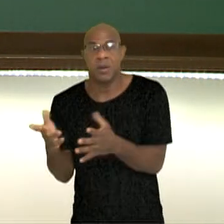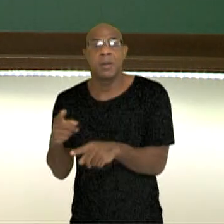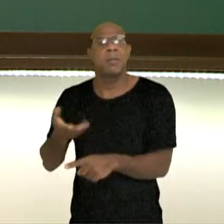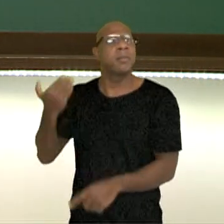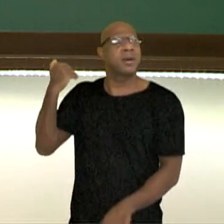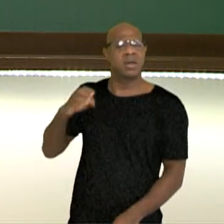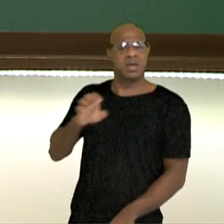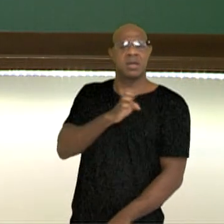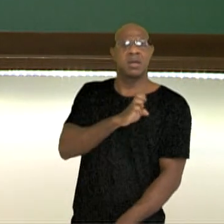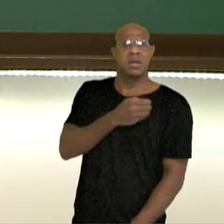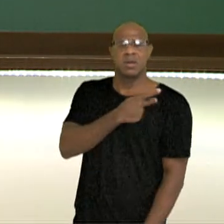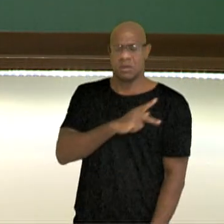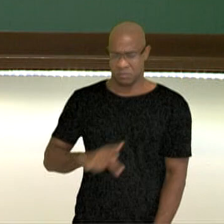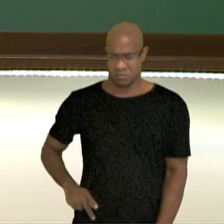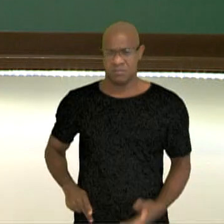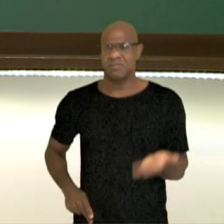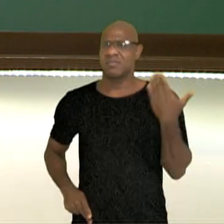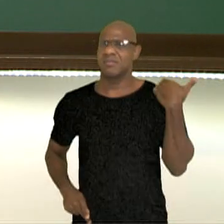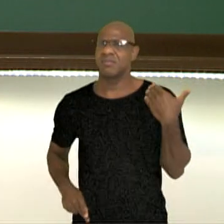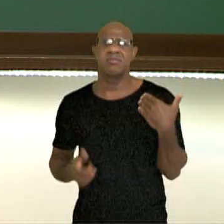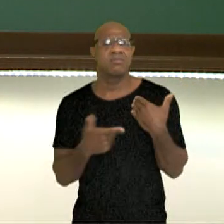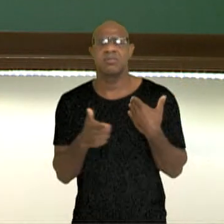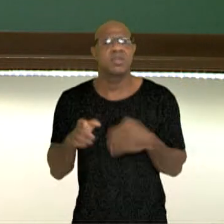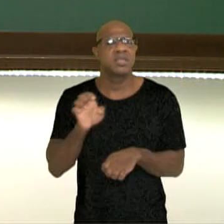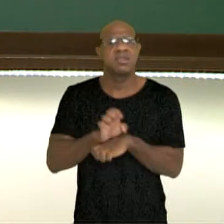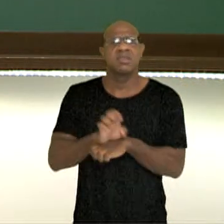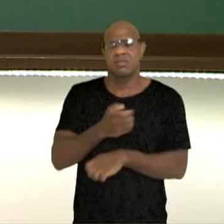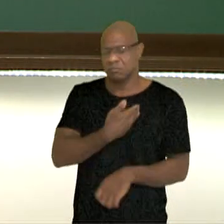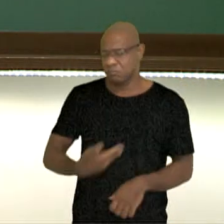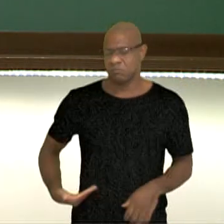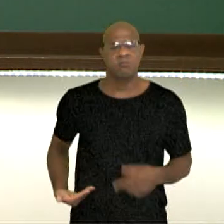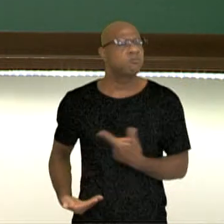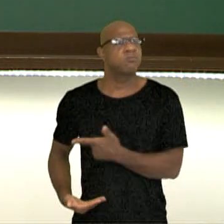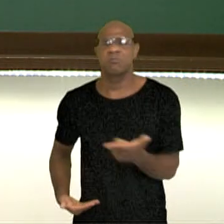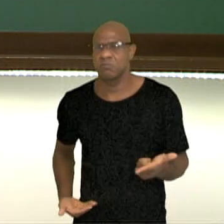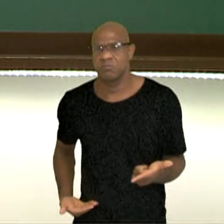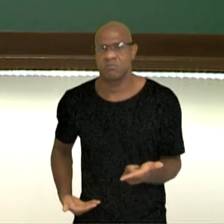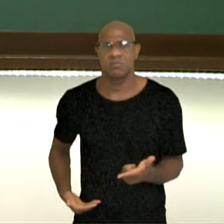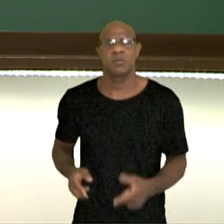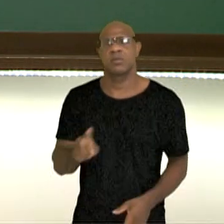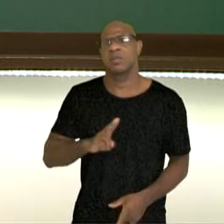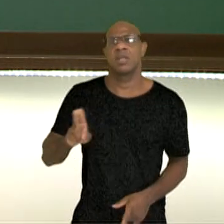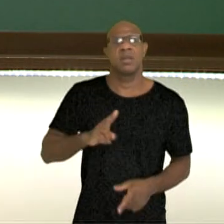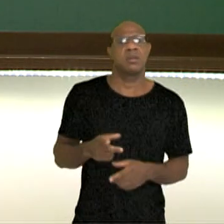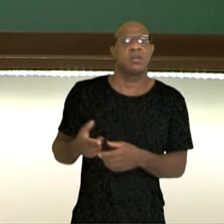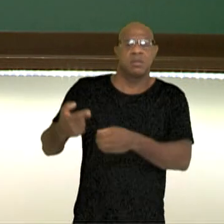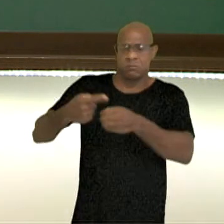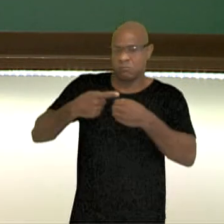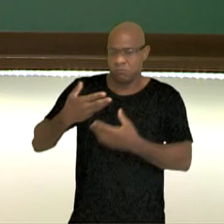na época, não se chamava Estado. Você percebe muito mais a utilização da metrópole como nome.